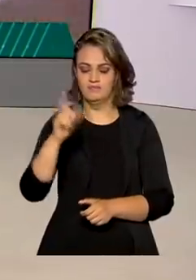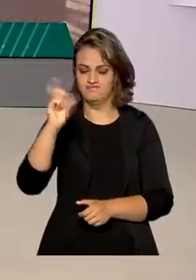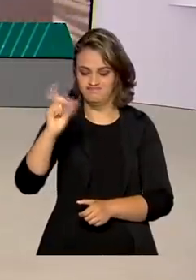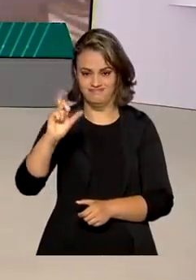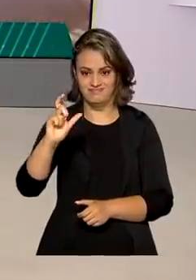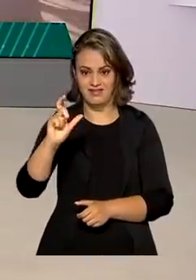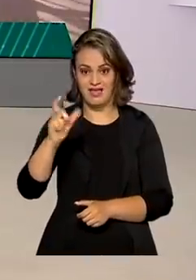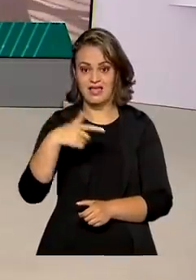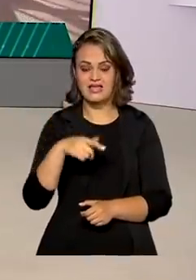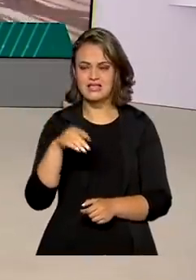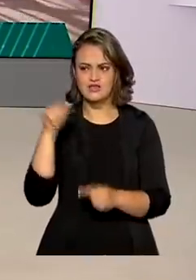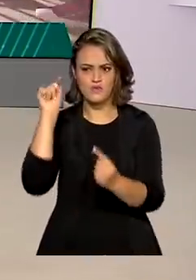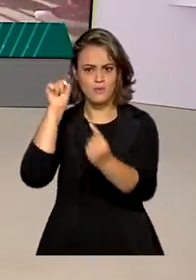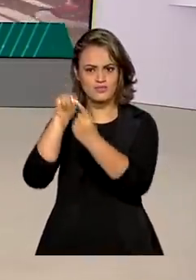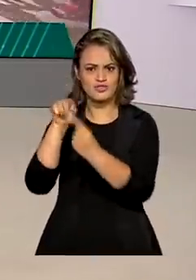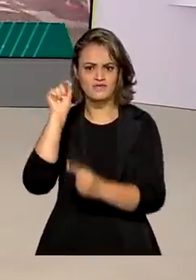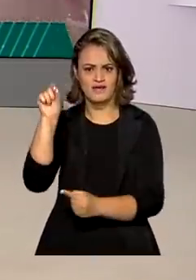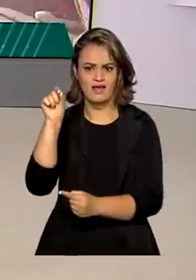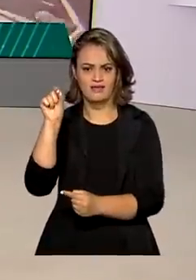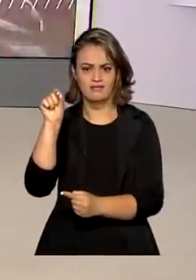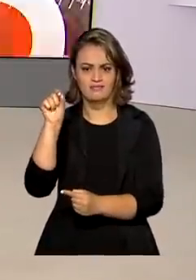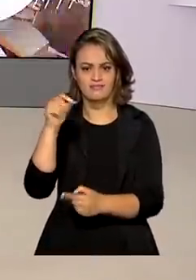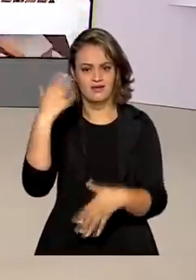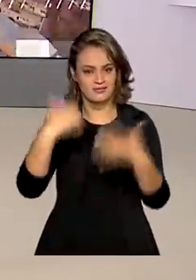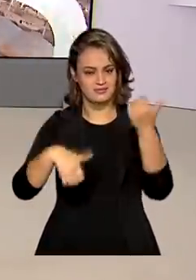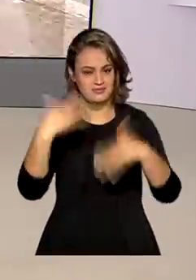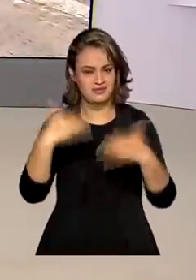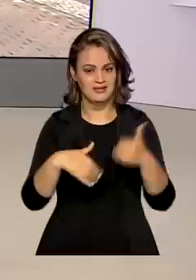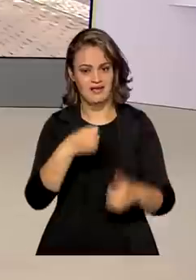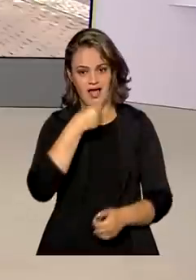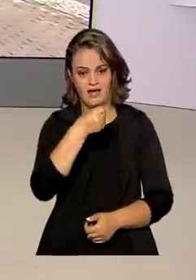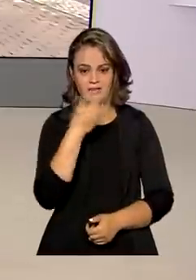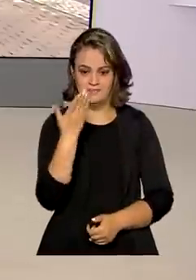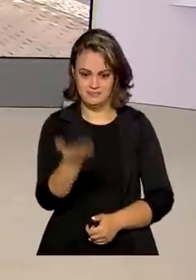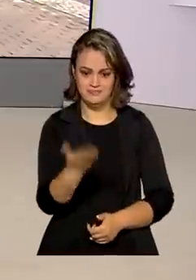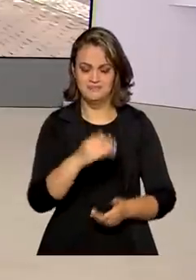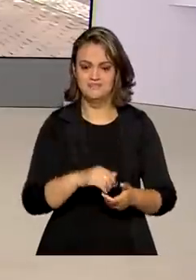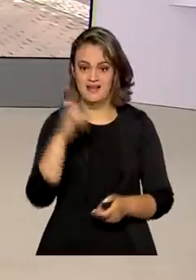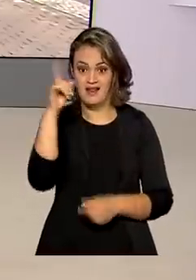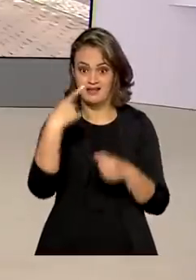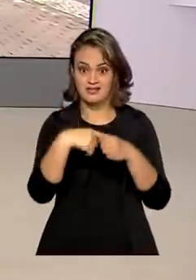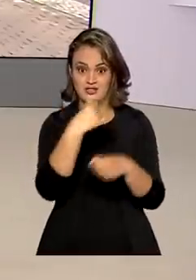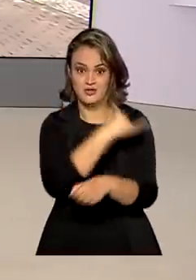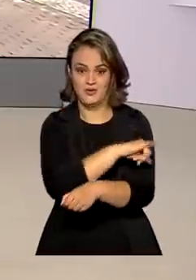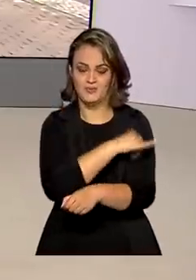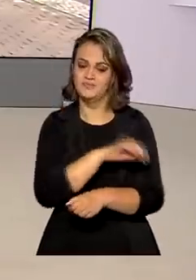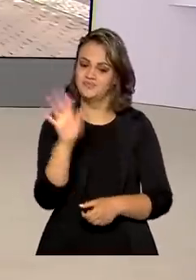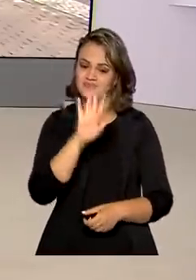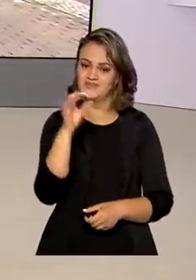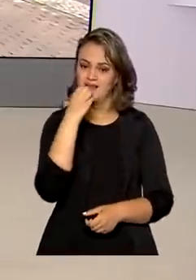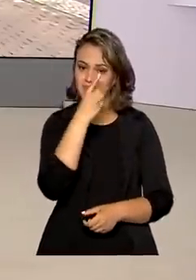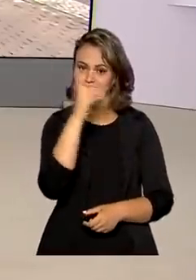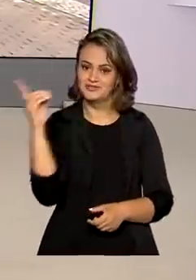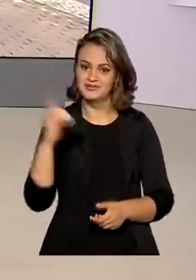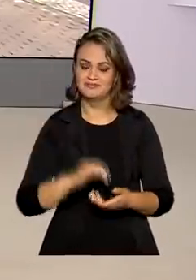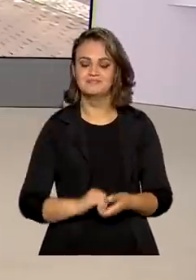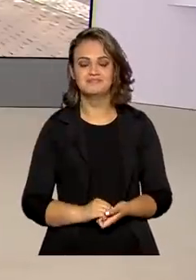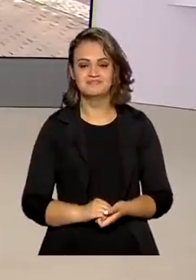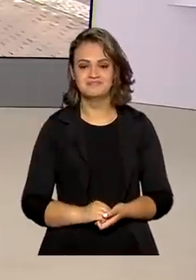essas doses têm público definido, como explica pra gente agora o repórter Tiago Pimenta, lá do Rio de Janeiro. Oi, Tiago, bom dia.